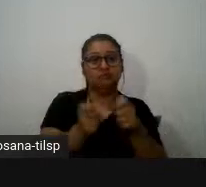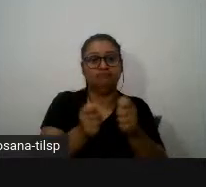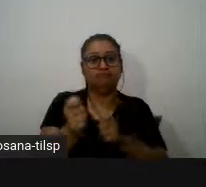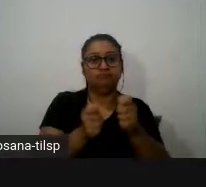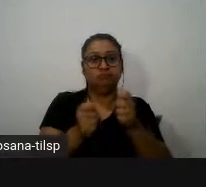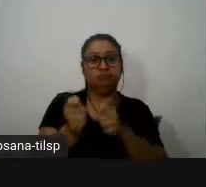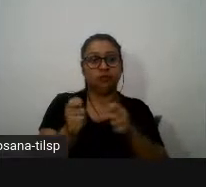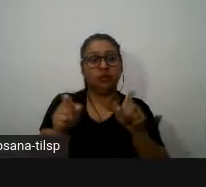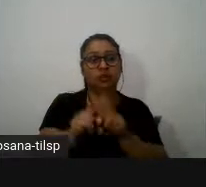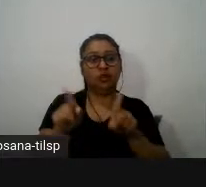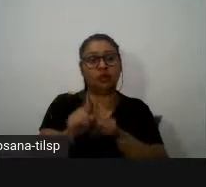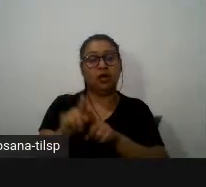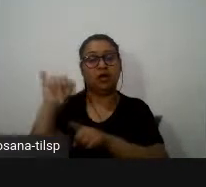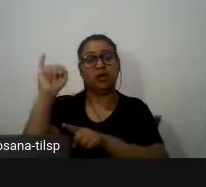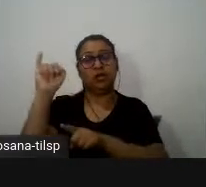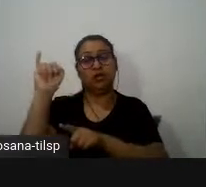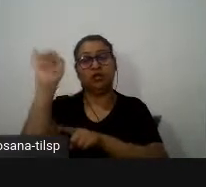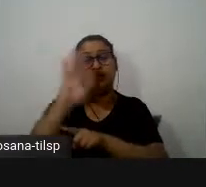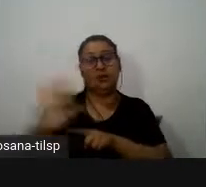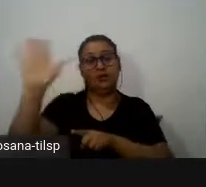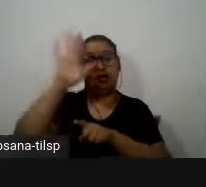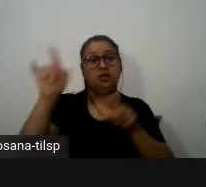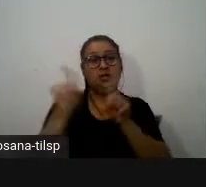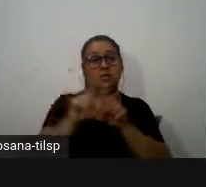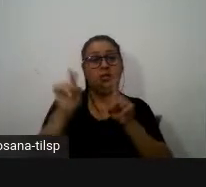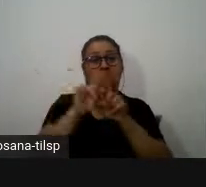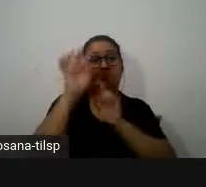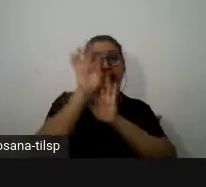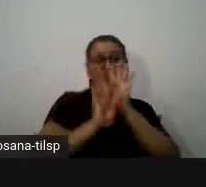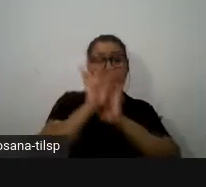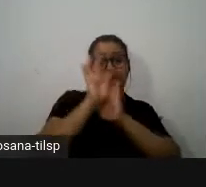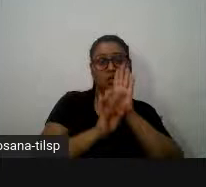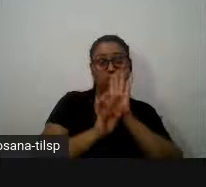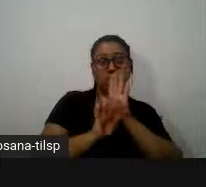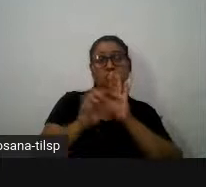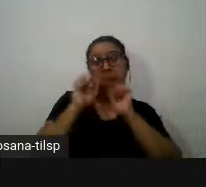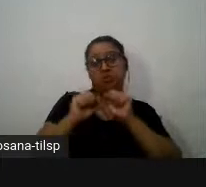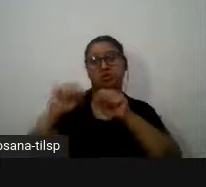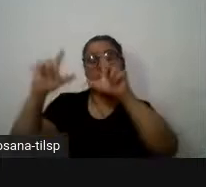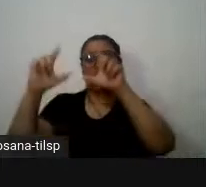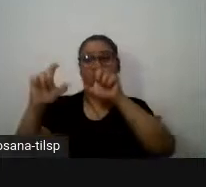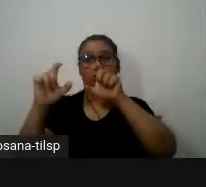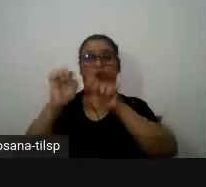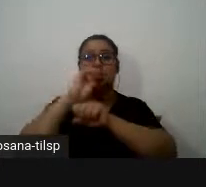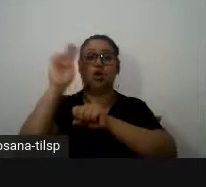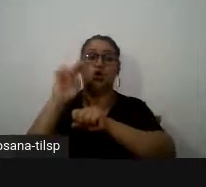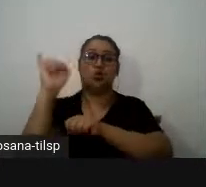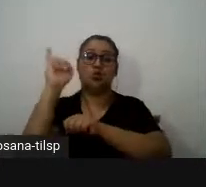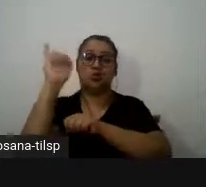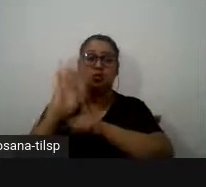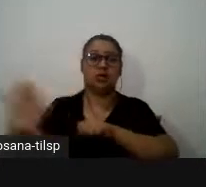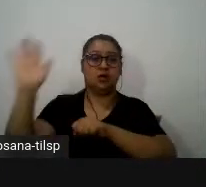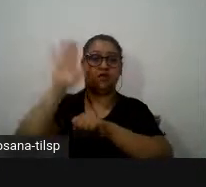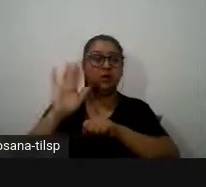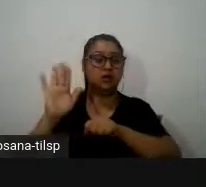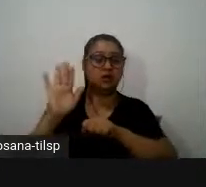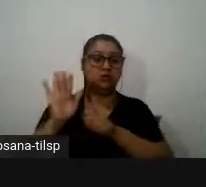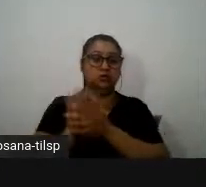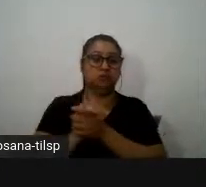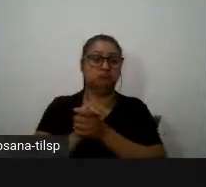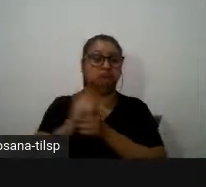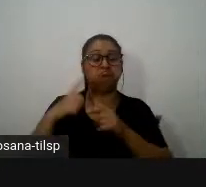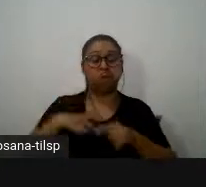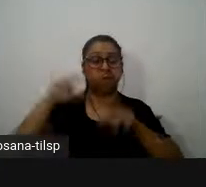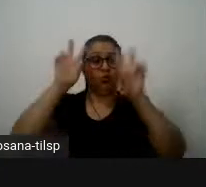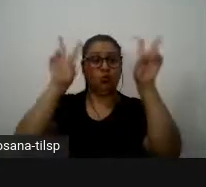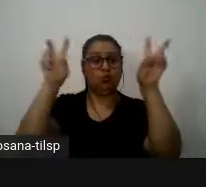texto e imagem pode ser uma infografia ou pode ser uma fotografia ou seja são textos multimodais com um título